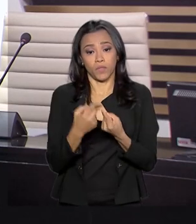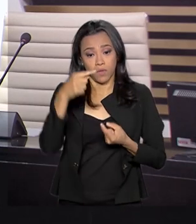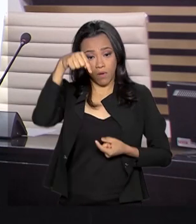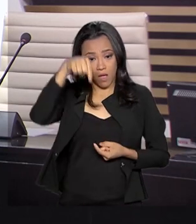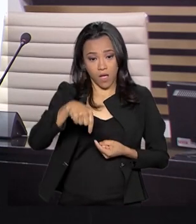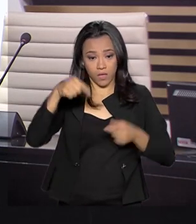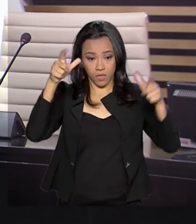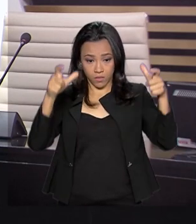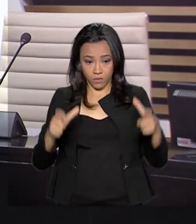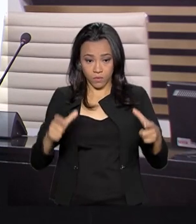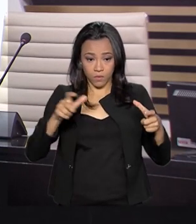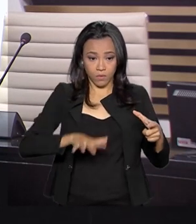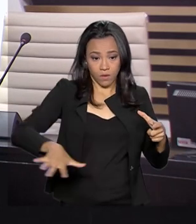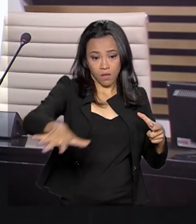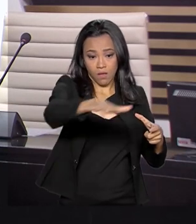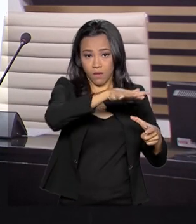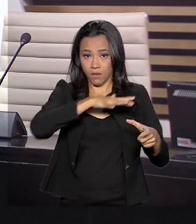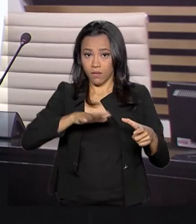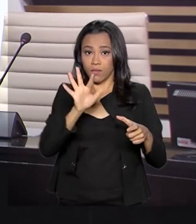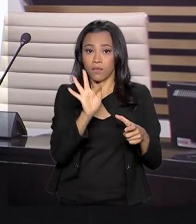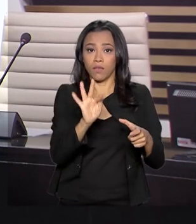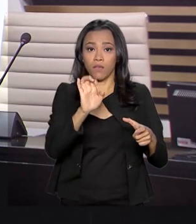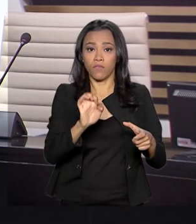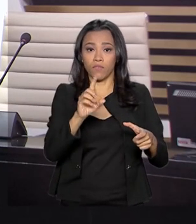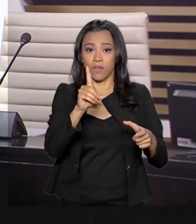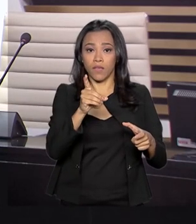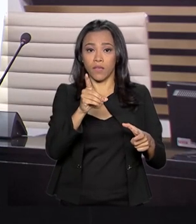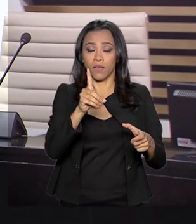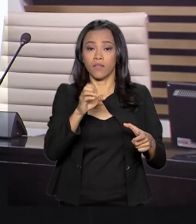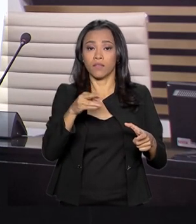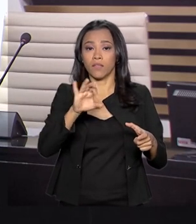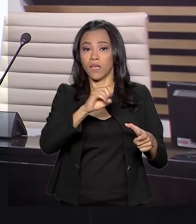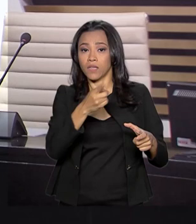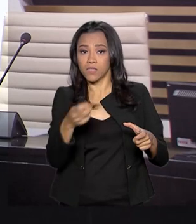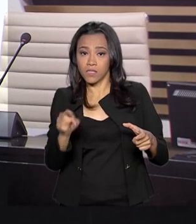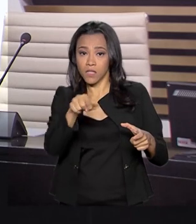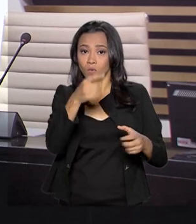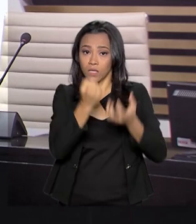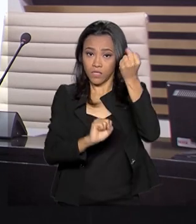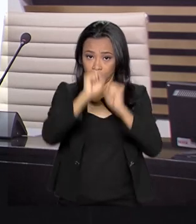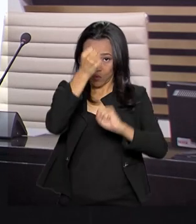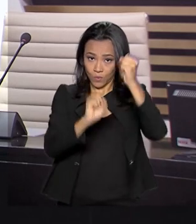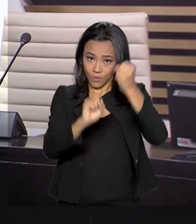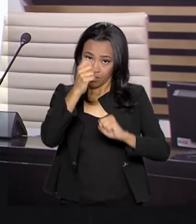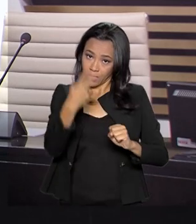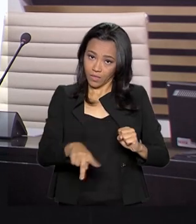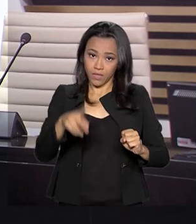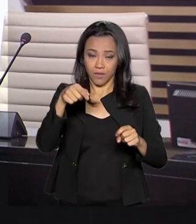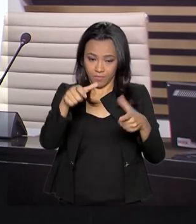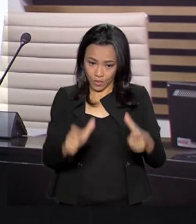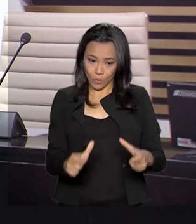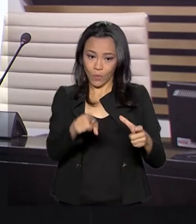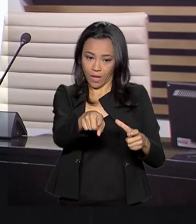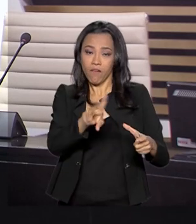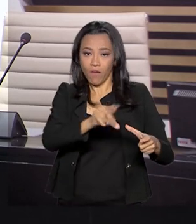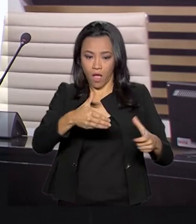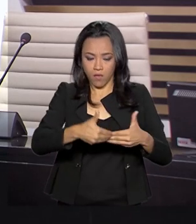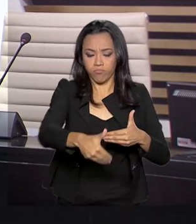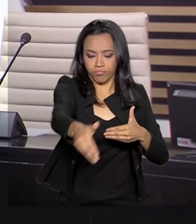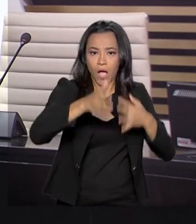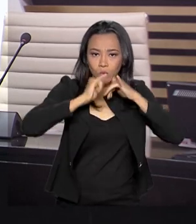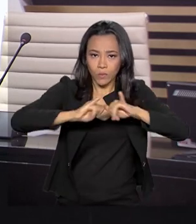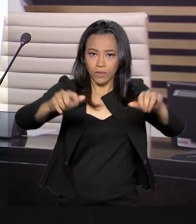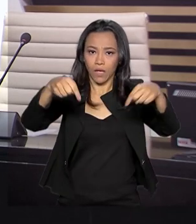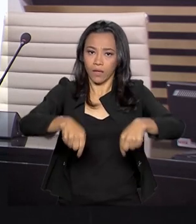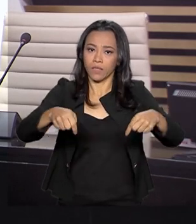sede da Federação das Indústrias do Estado de São Paulo, Fiesp, de onde falamos neste momento. A